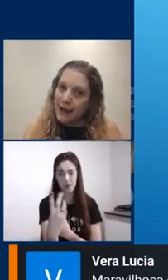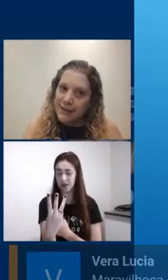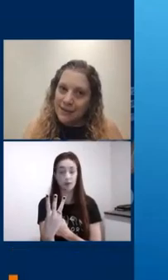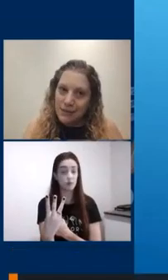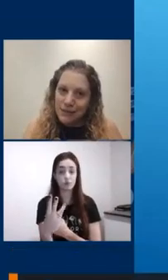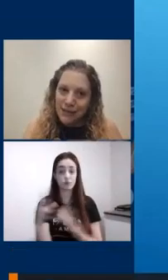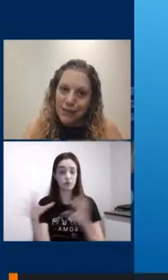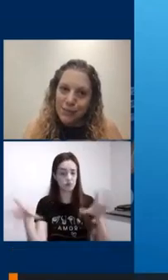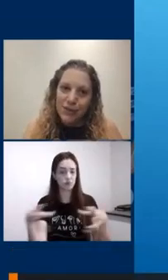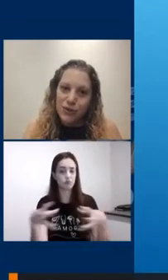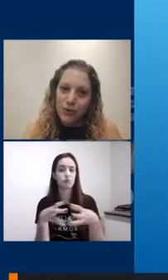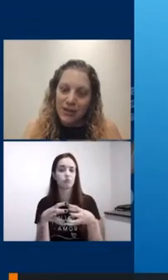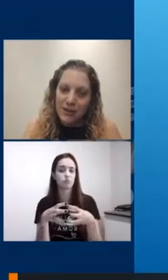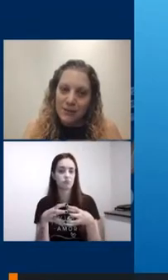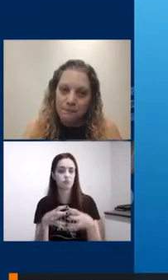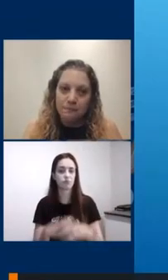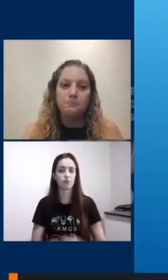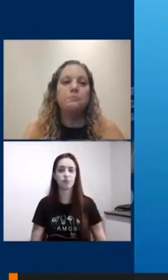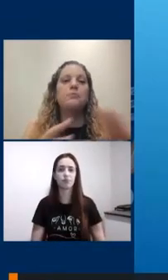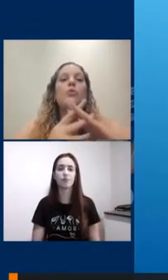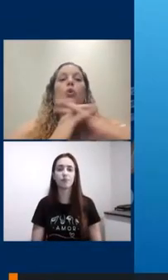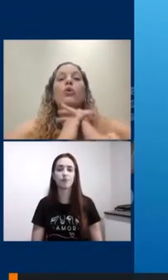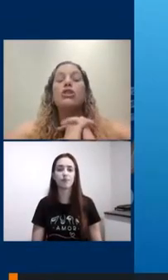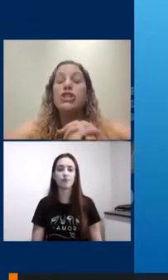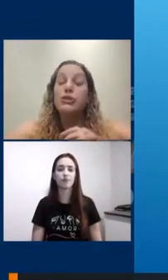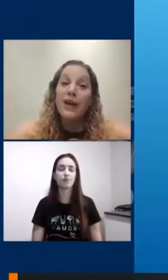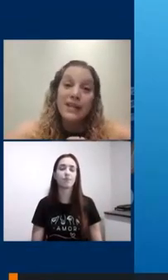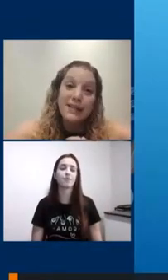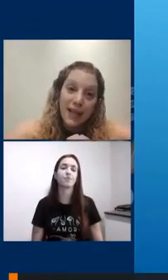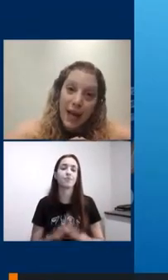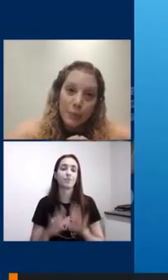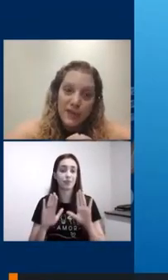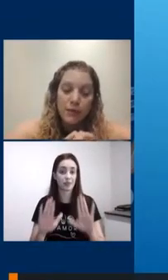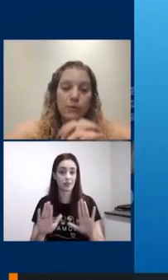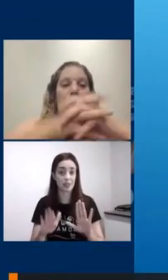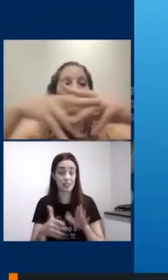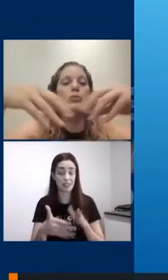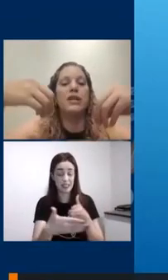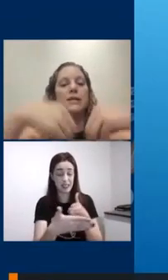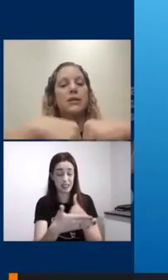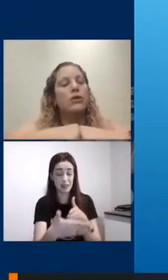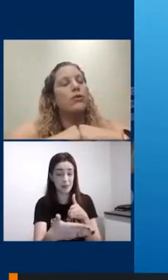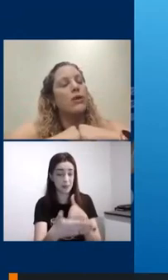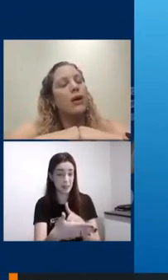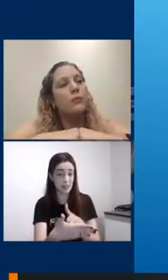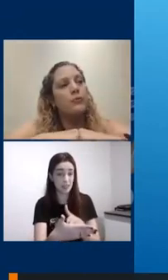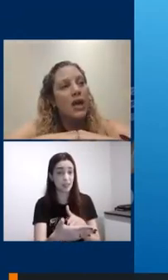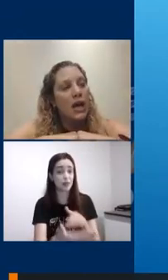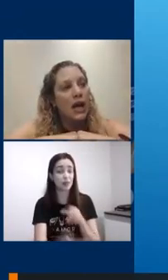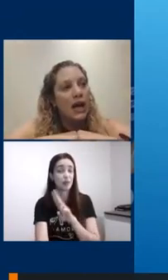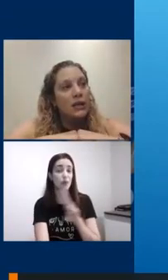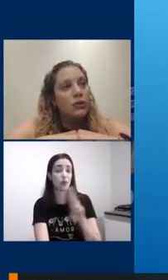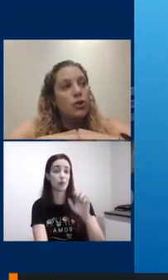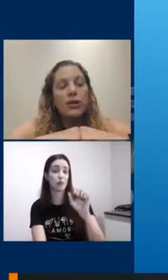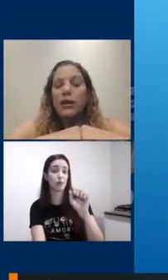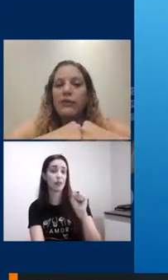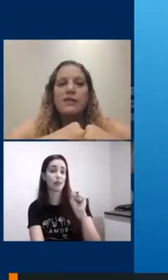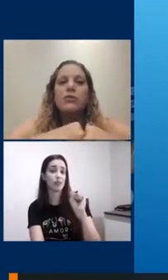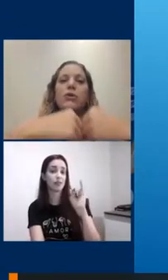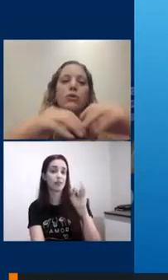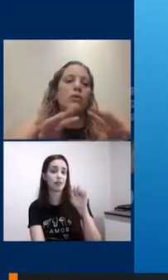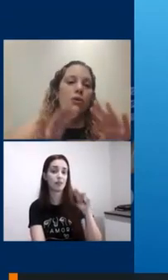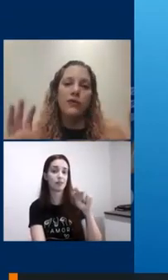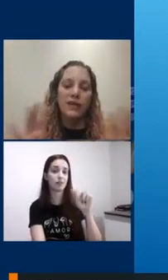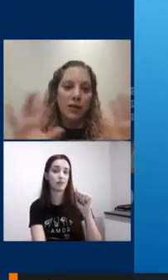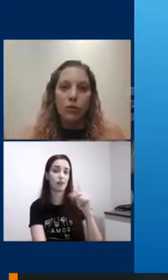mais limitações quando a gente fala em sinapse em comunicação neuronal toda